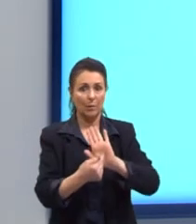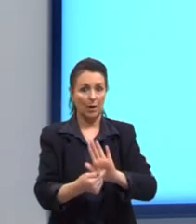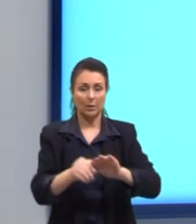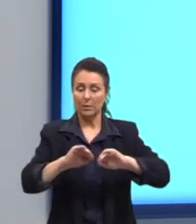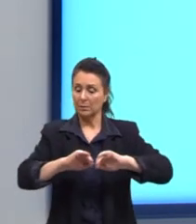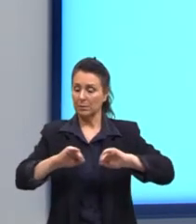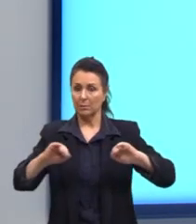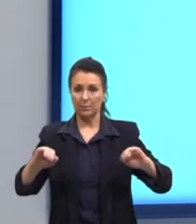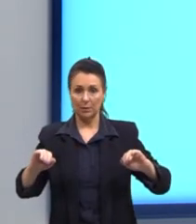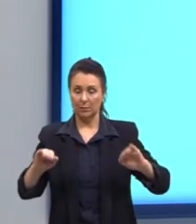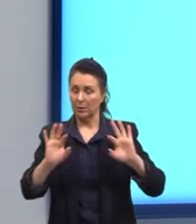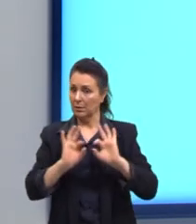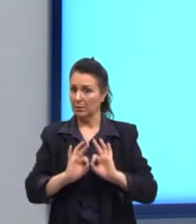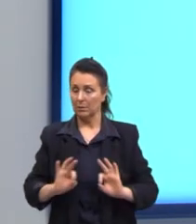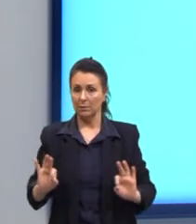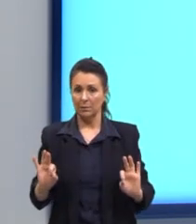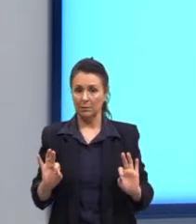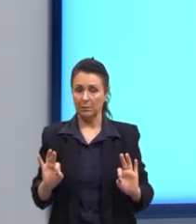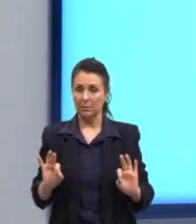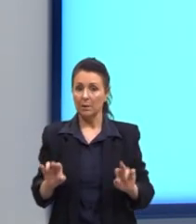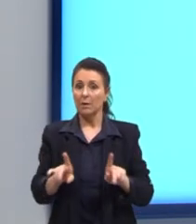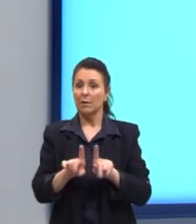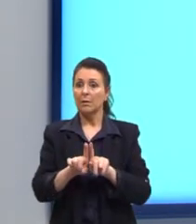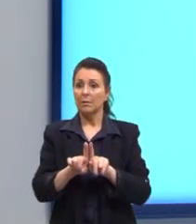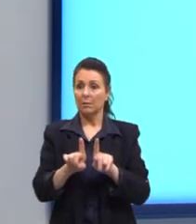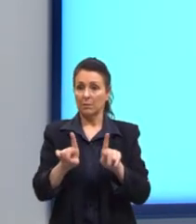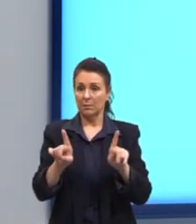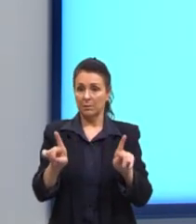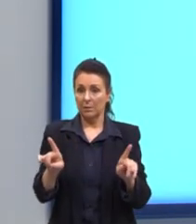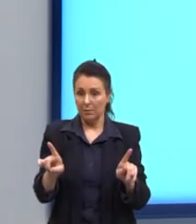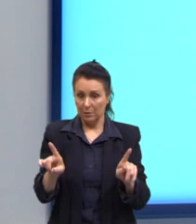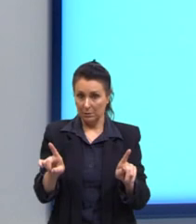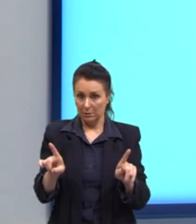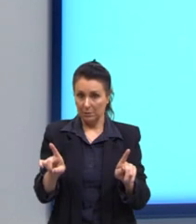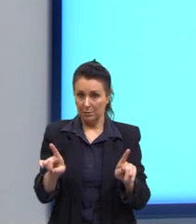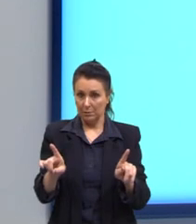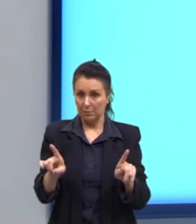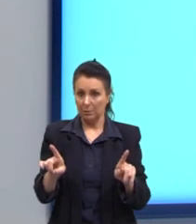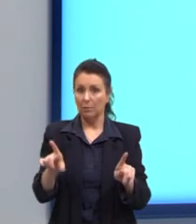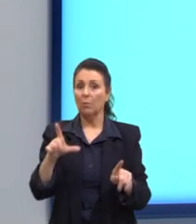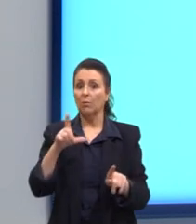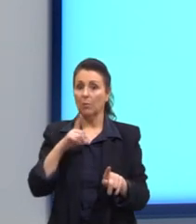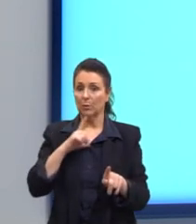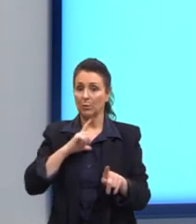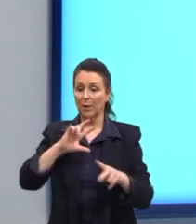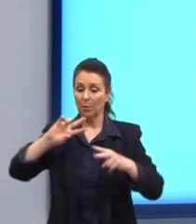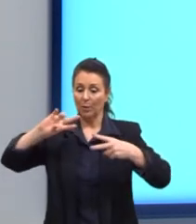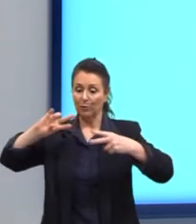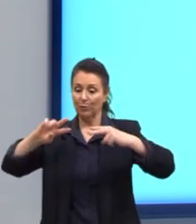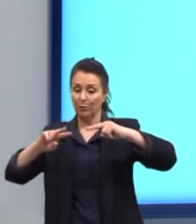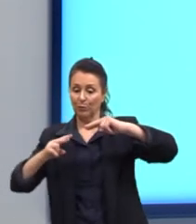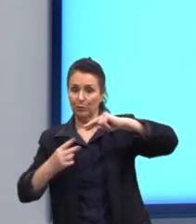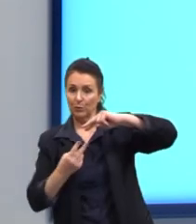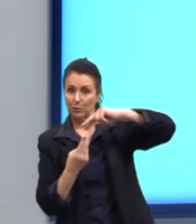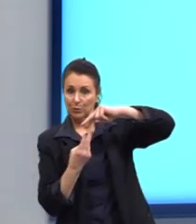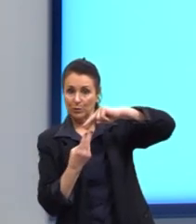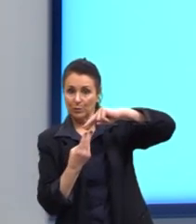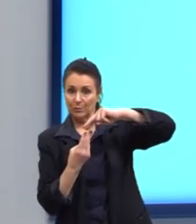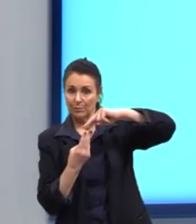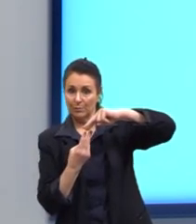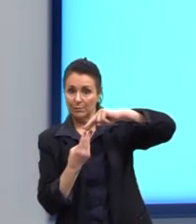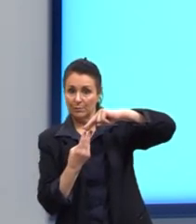Beleza, isso é normal. Mas, já quando há a fusão dos dois genes,